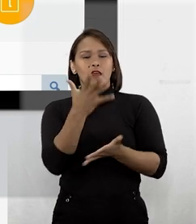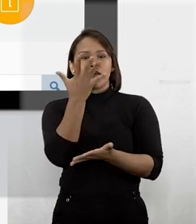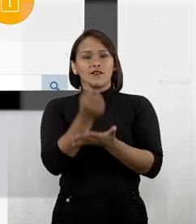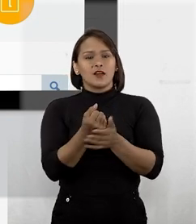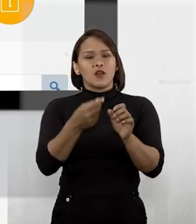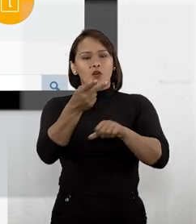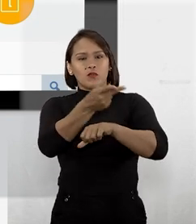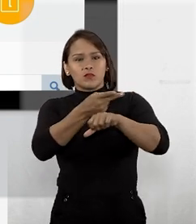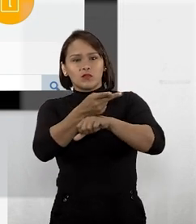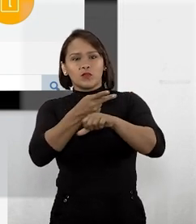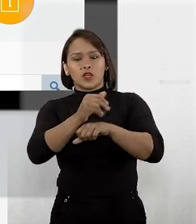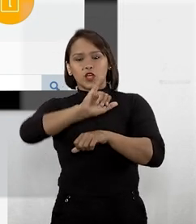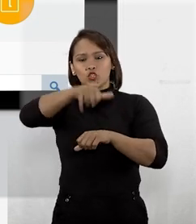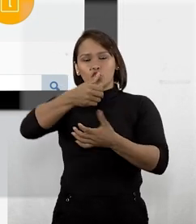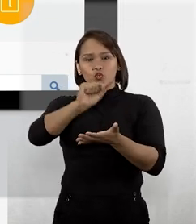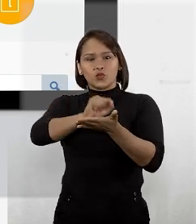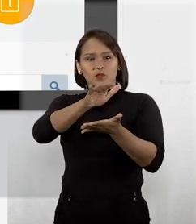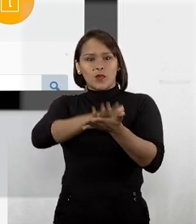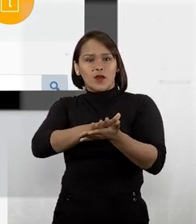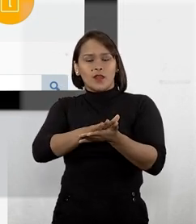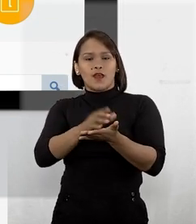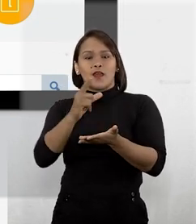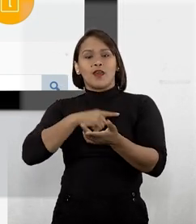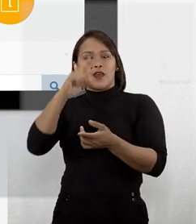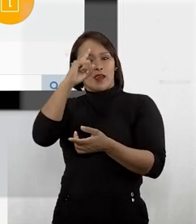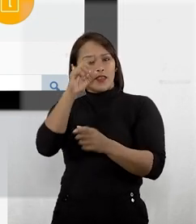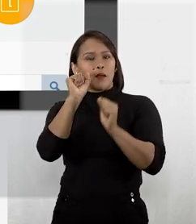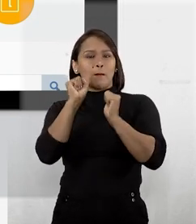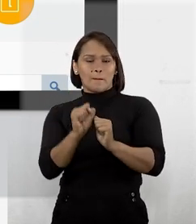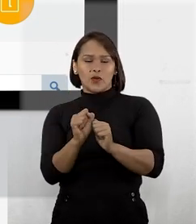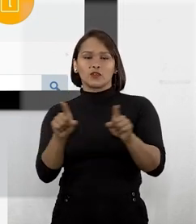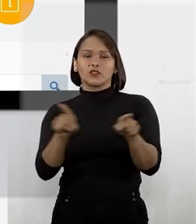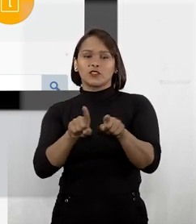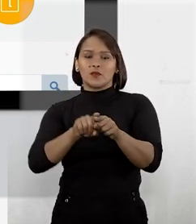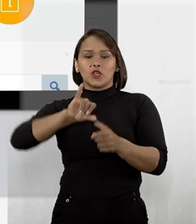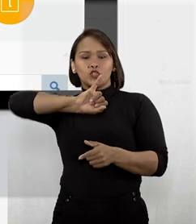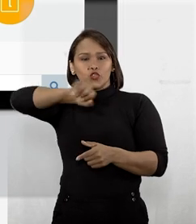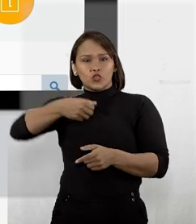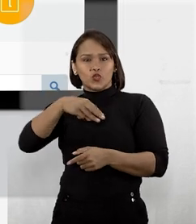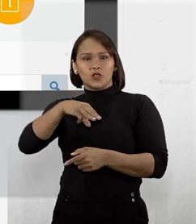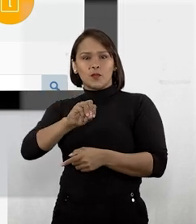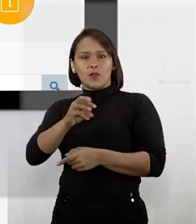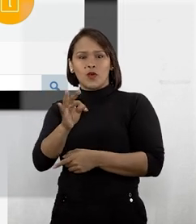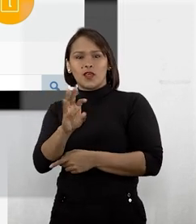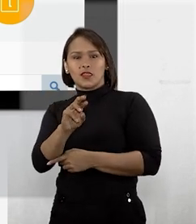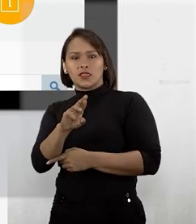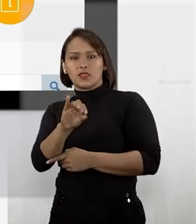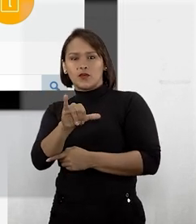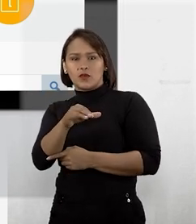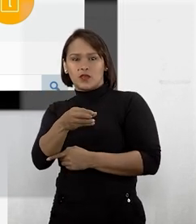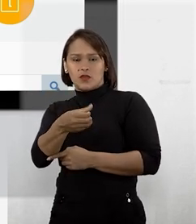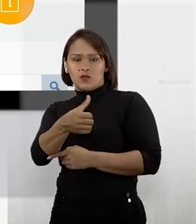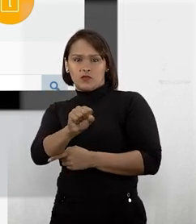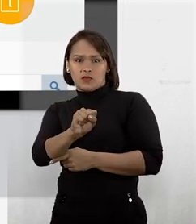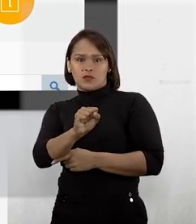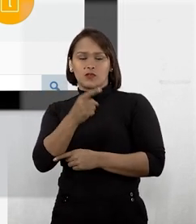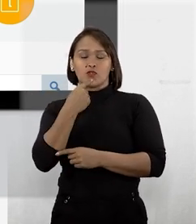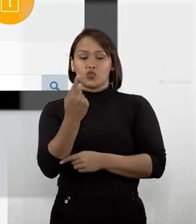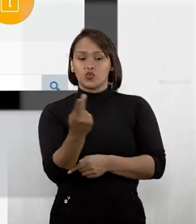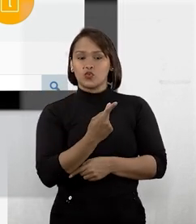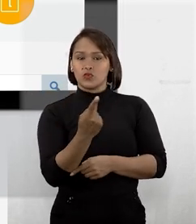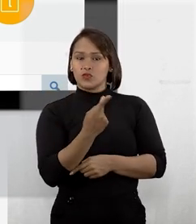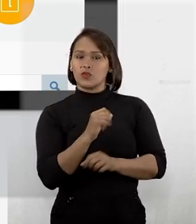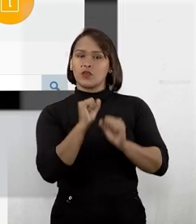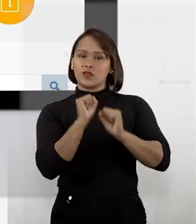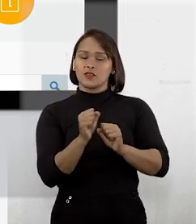por juros de mora. A ideia também pode ser escrita com a expressão juros moratórios. Nos dois casos,